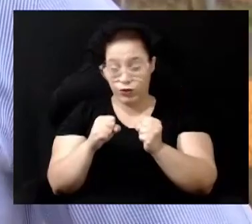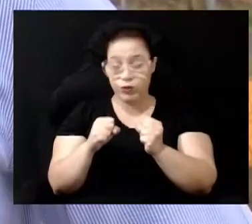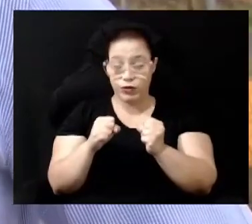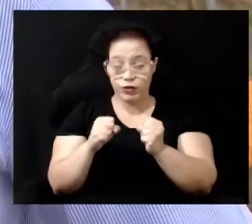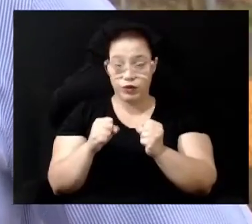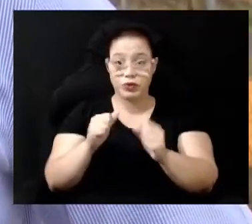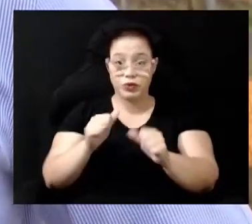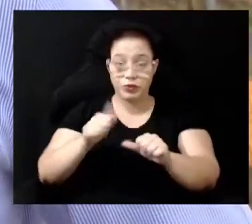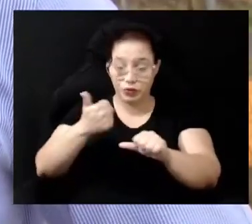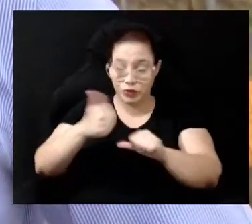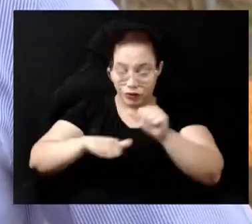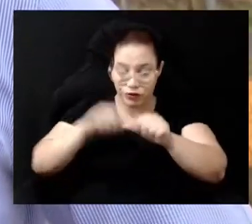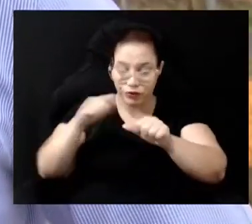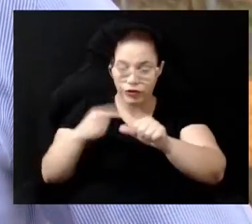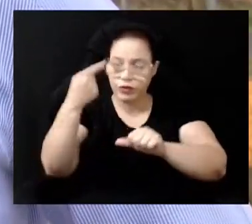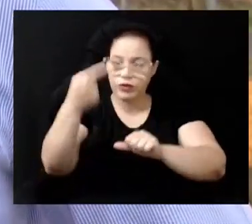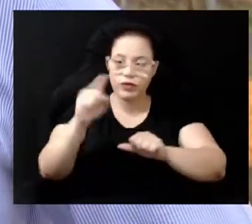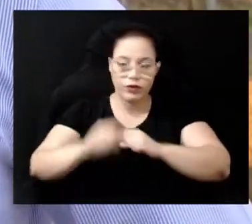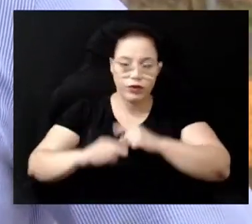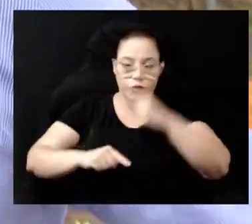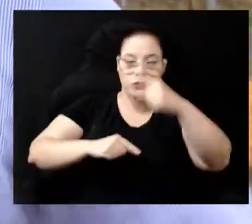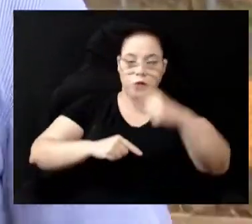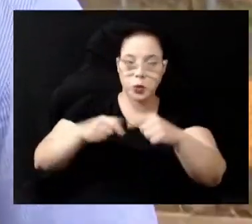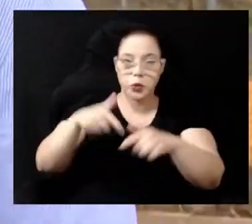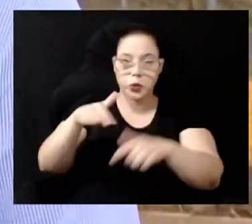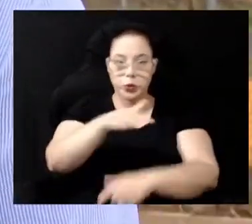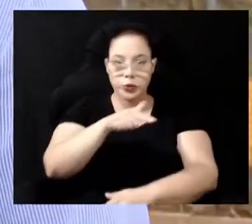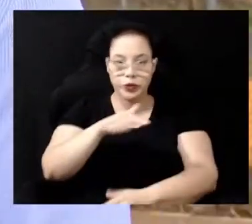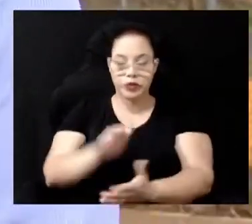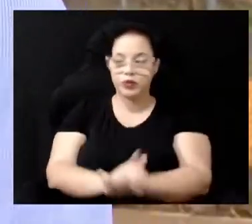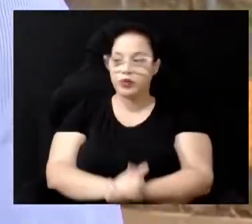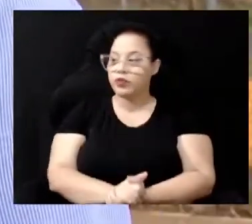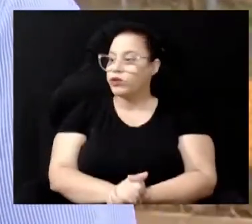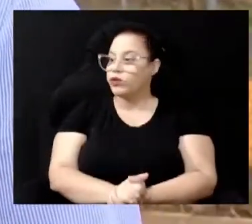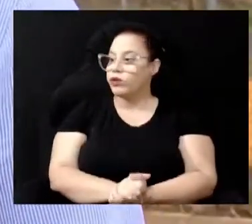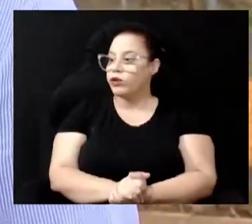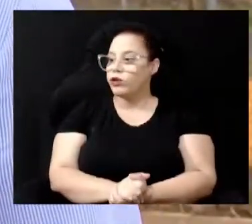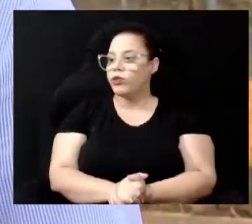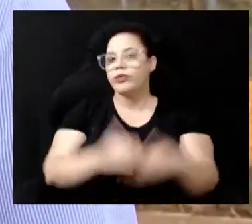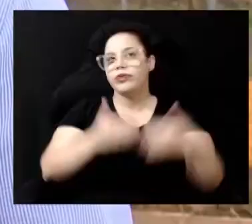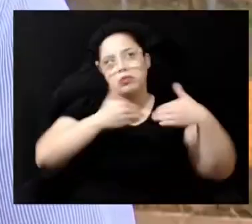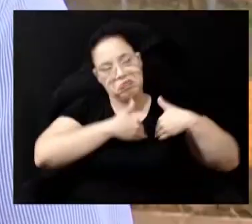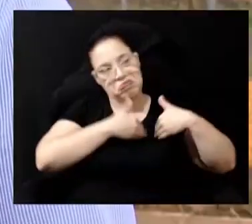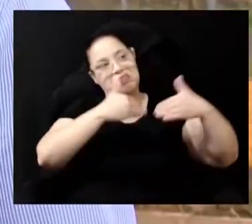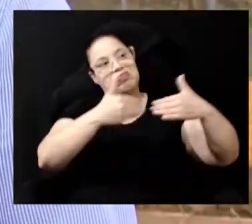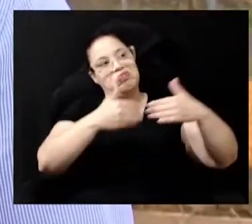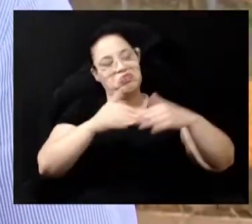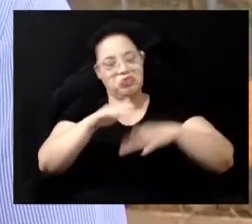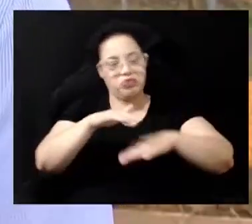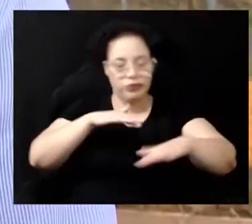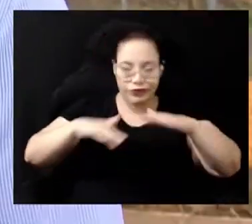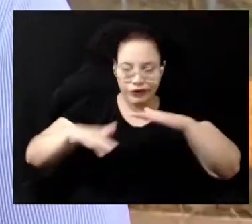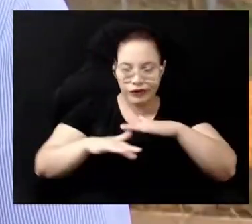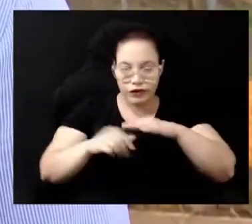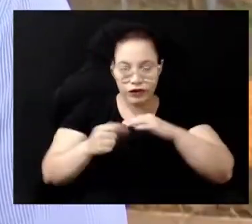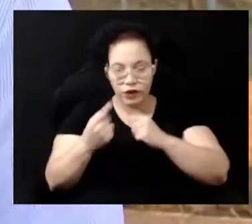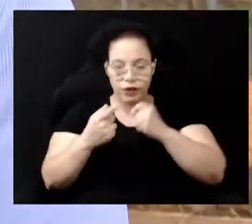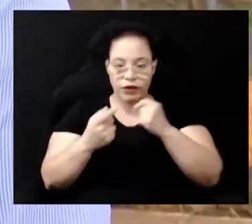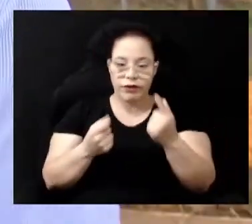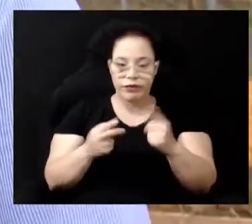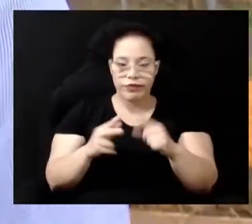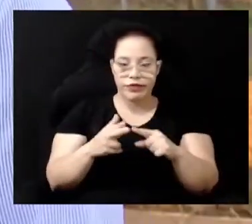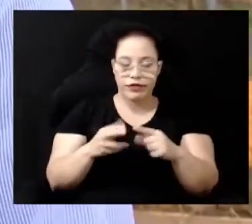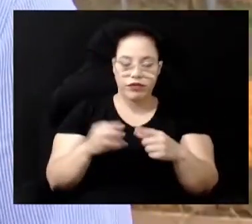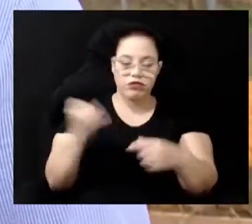em outros territórios da cidade respeitando a dinâmica de cada território mas algumas ferramentas aqui para a gente é importante